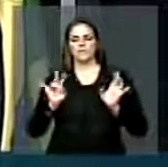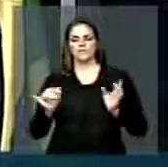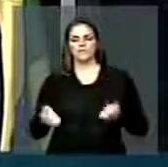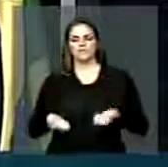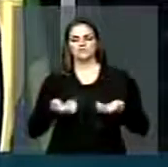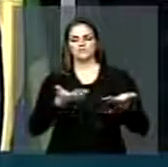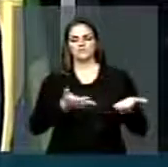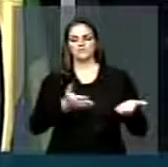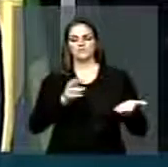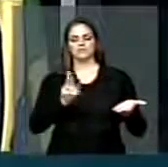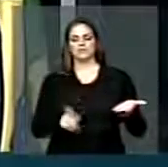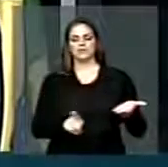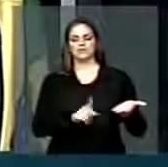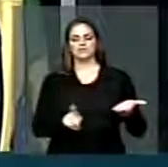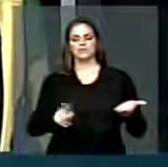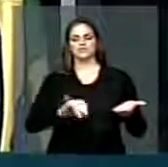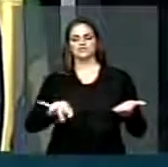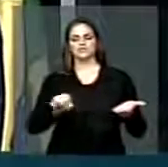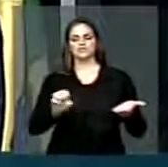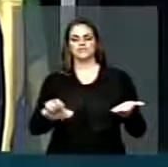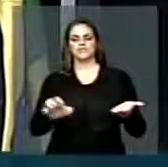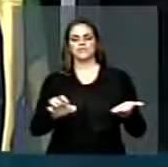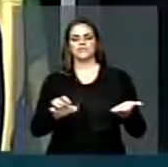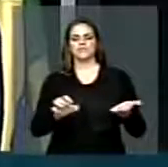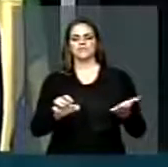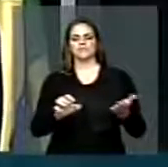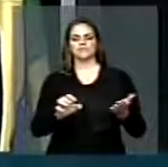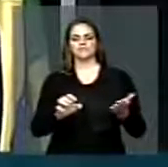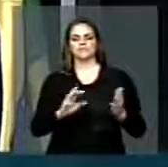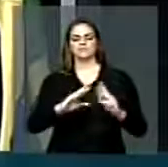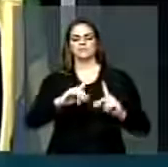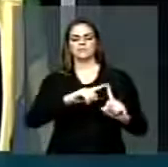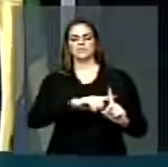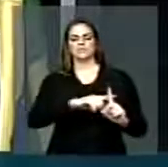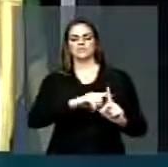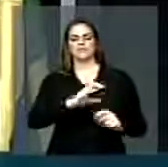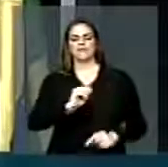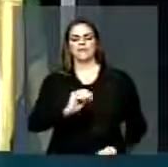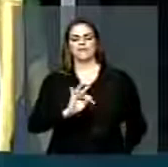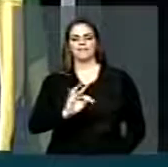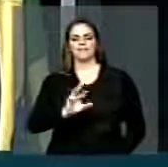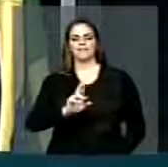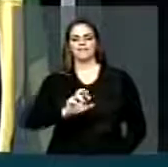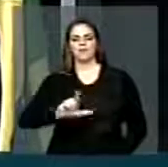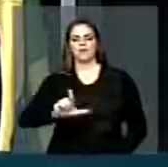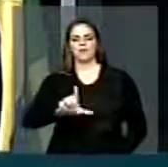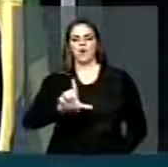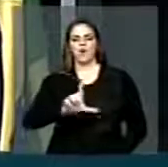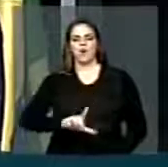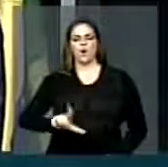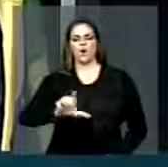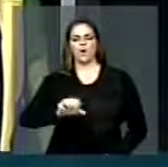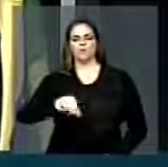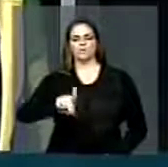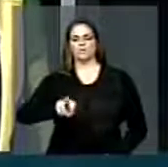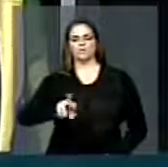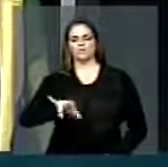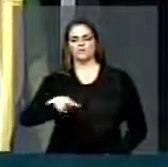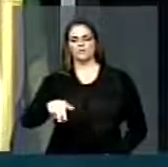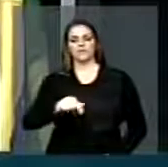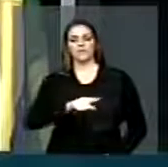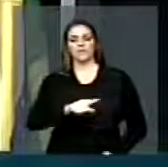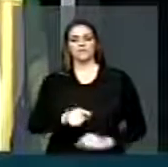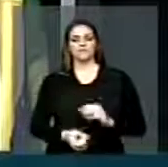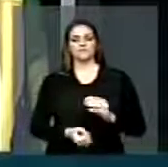ao padre José Kentri em solenidade na Catedral de Londrina. O padre Kentri fundou na Alemanha há 100 anos o movimento